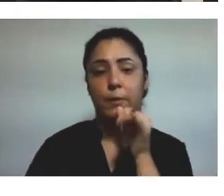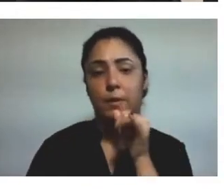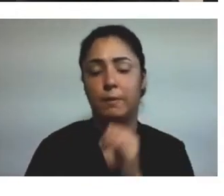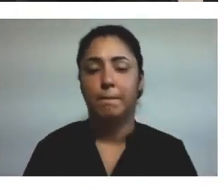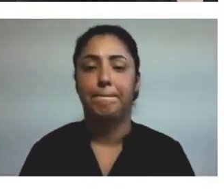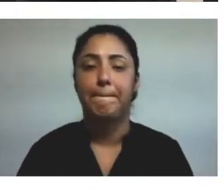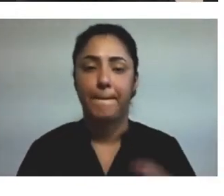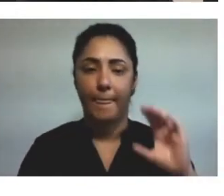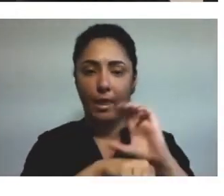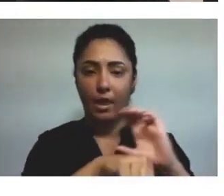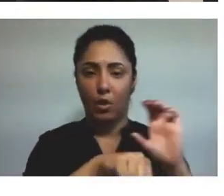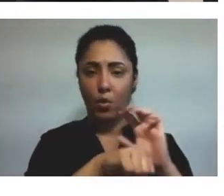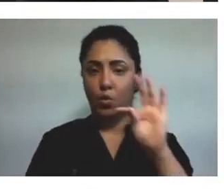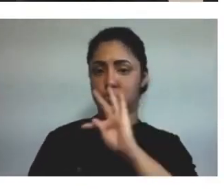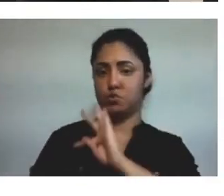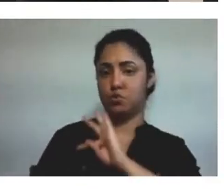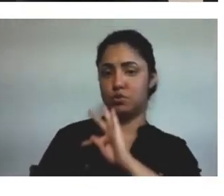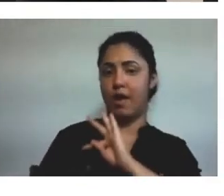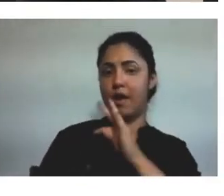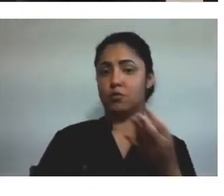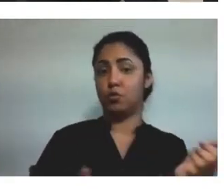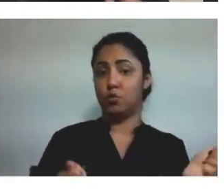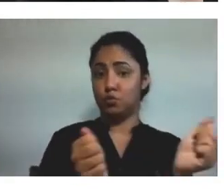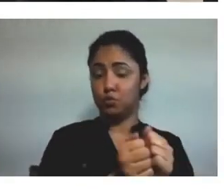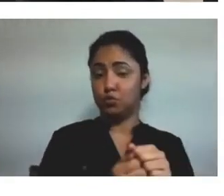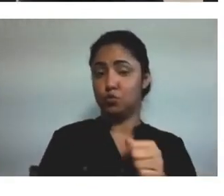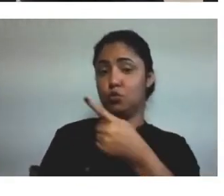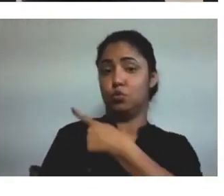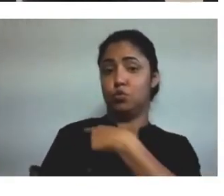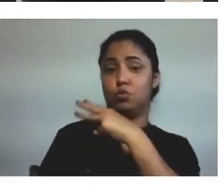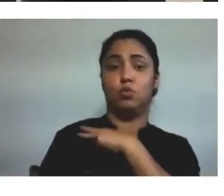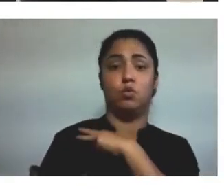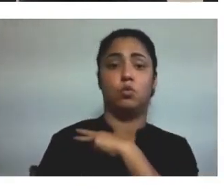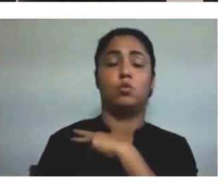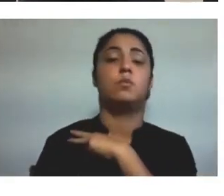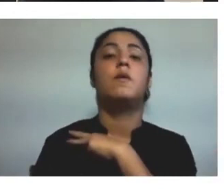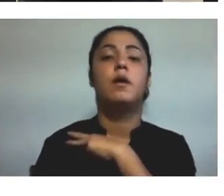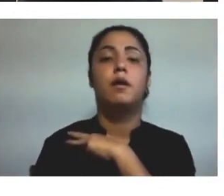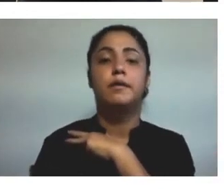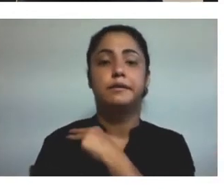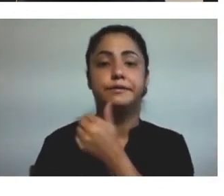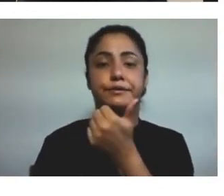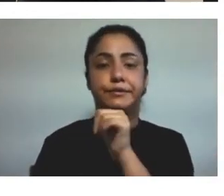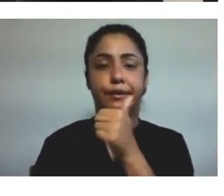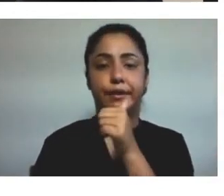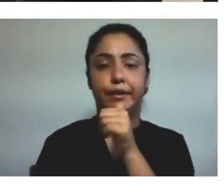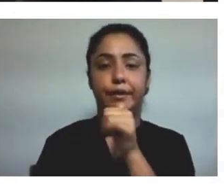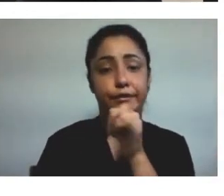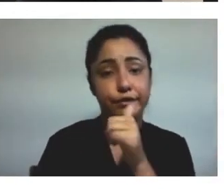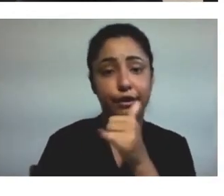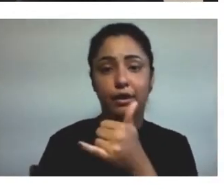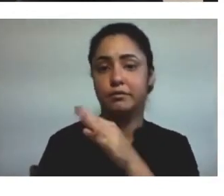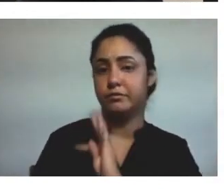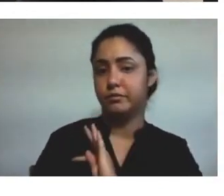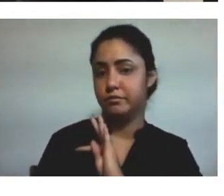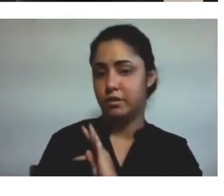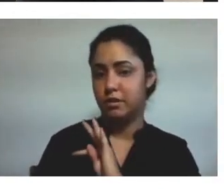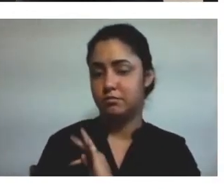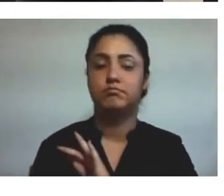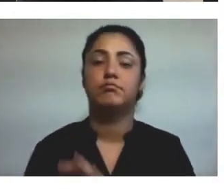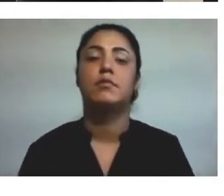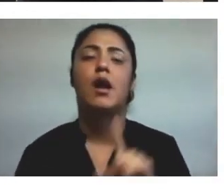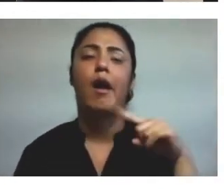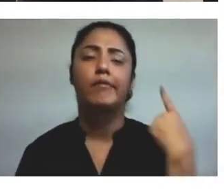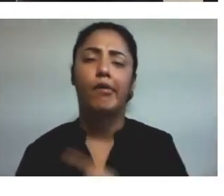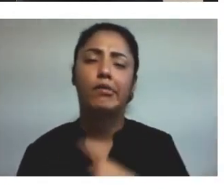curso técnico integrado ao ensino médio em eletrotécnica, para nós, foi a equipe A, né? E, assim, a gente foi elencando todos os